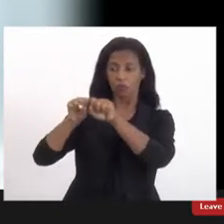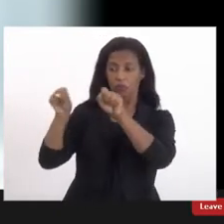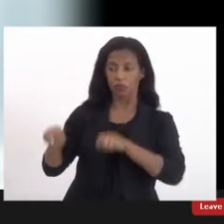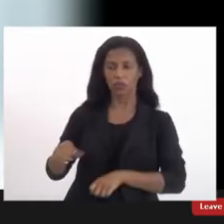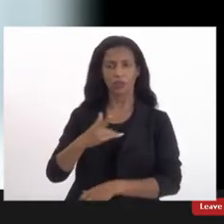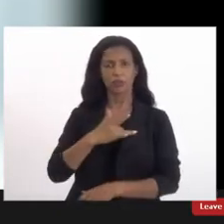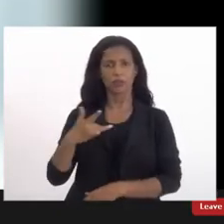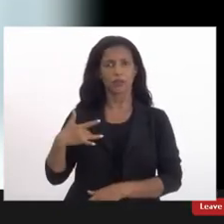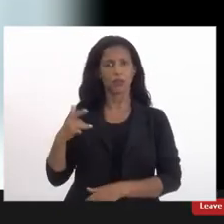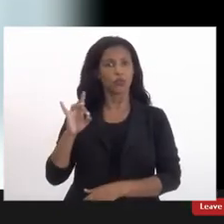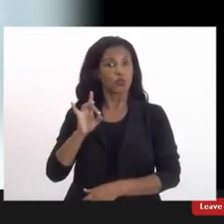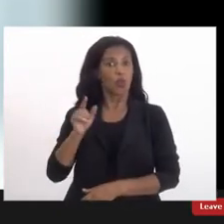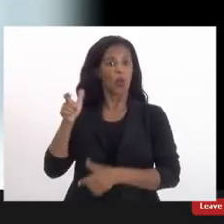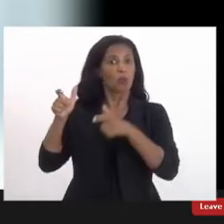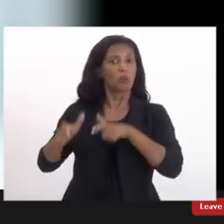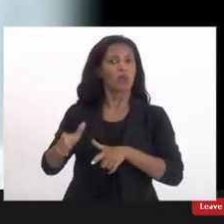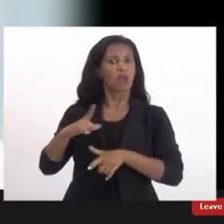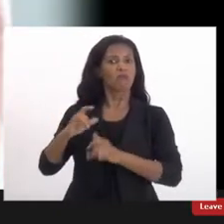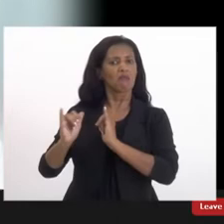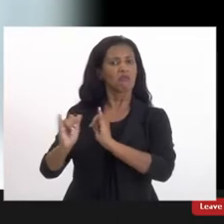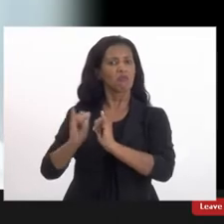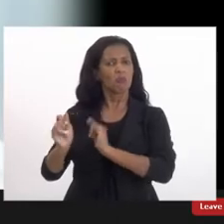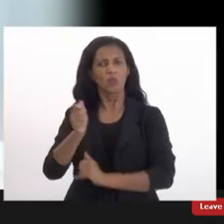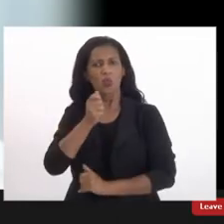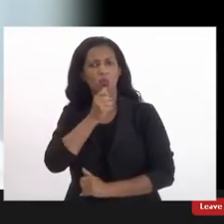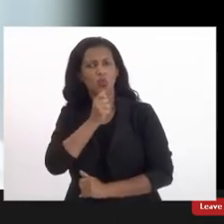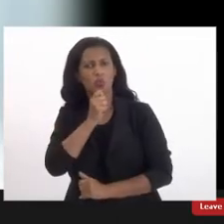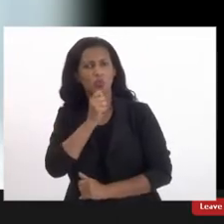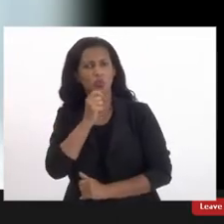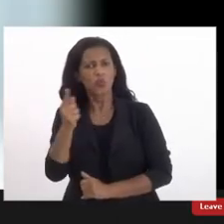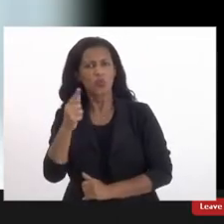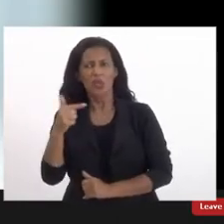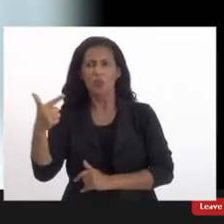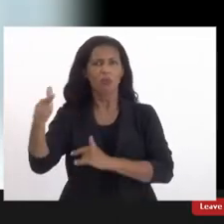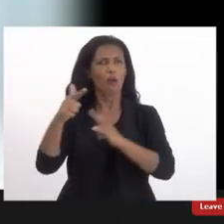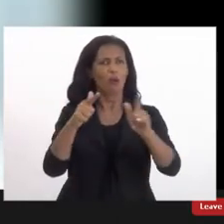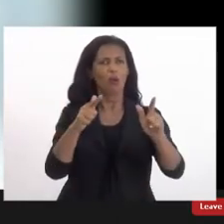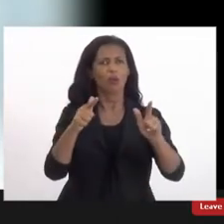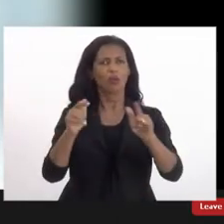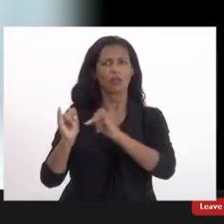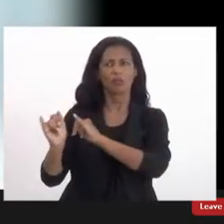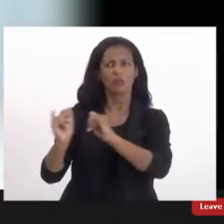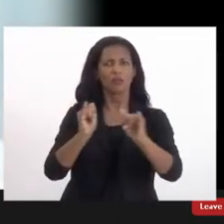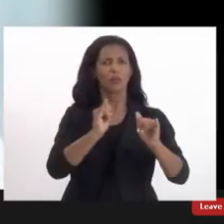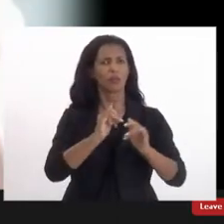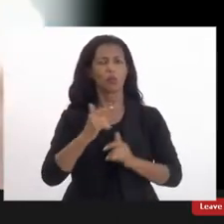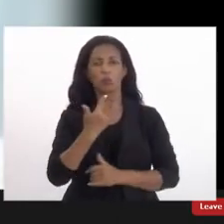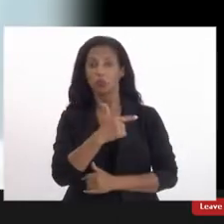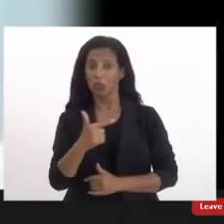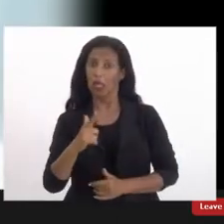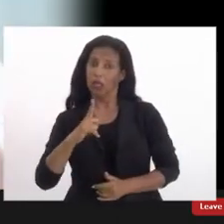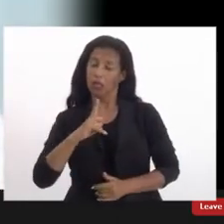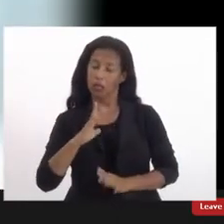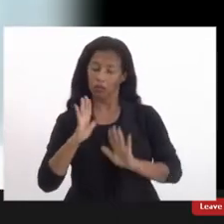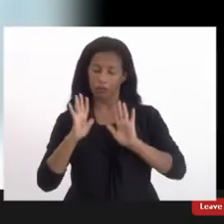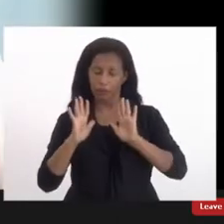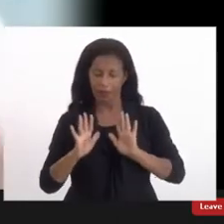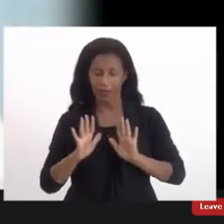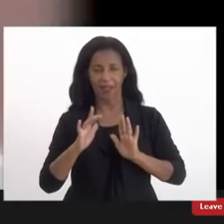saúde a gente não tem uma outra fonte de dados né assim temos outras